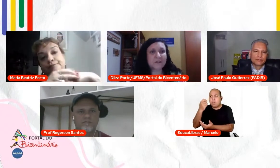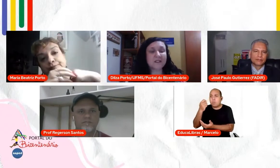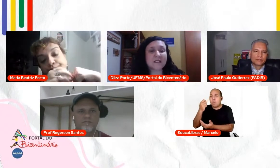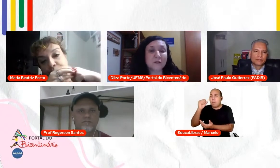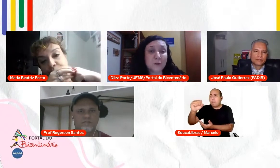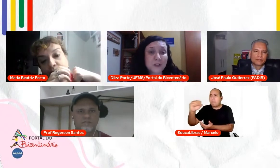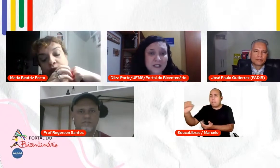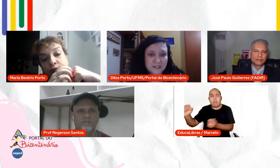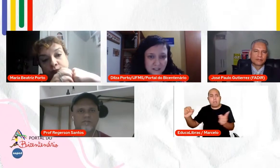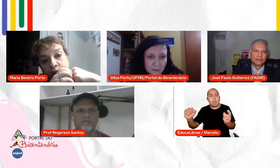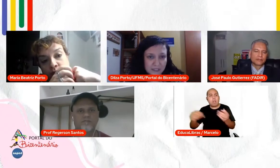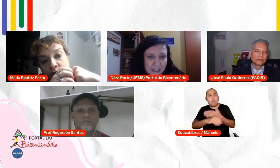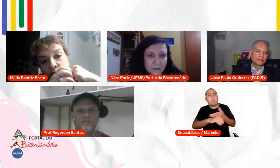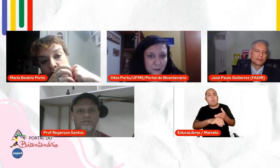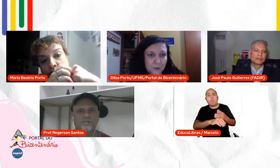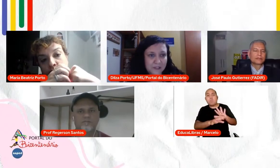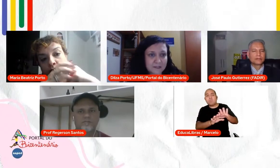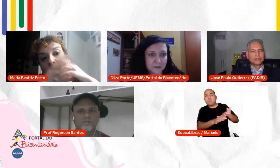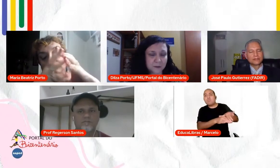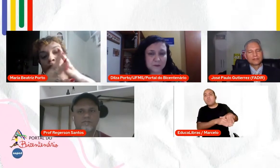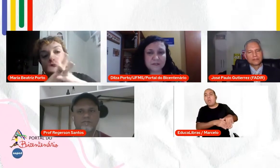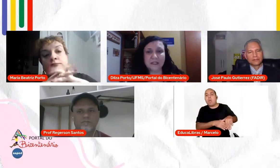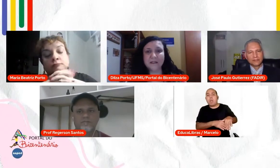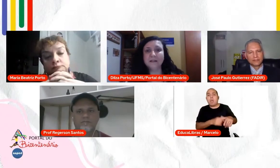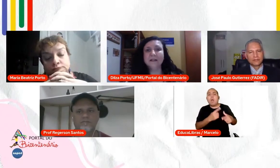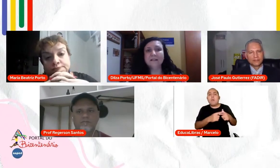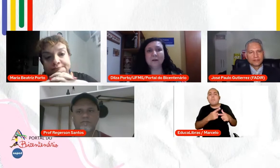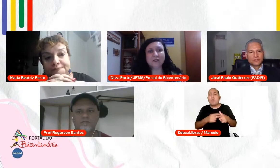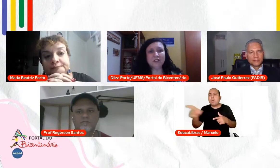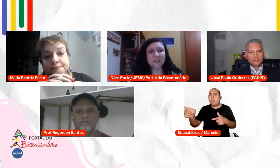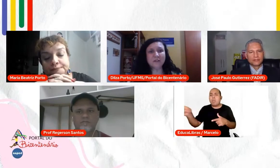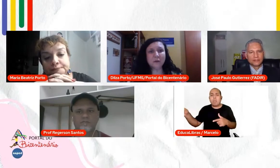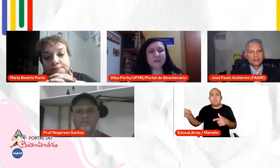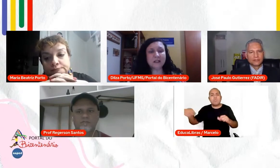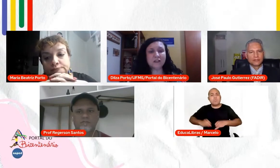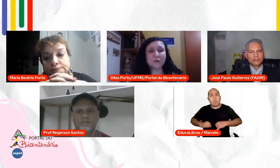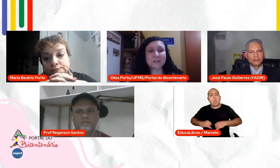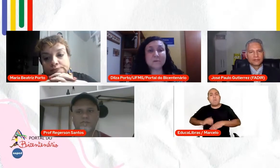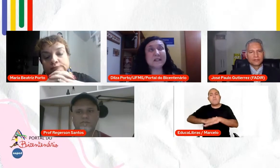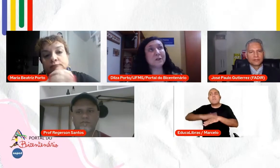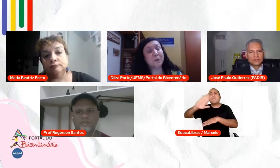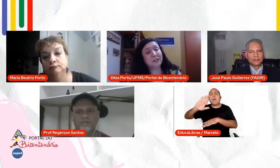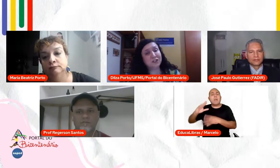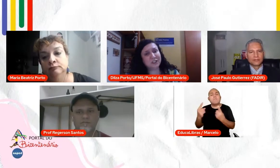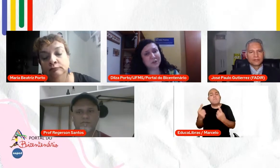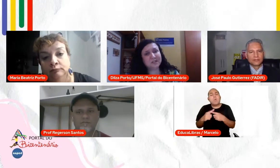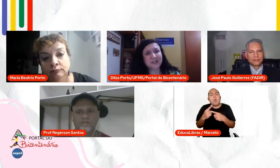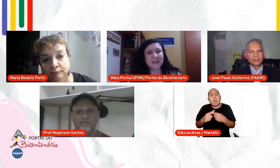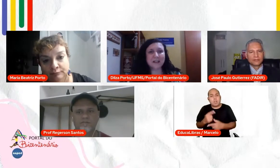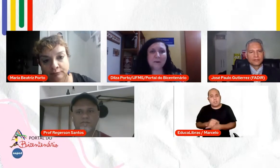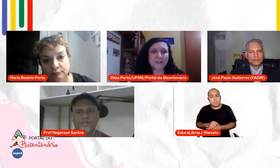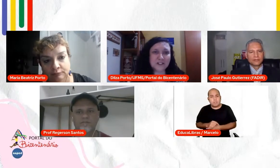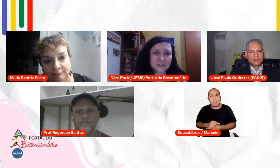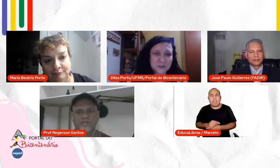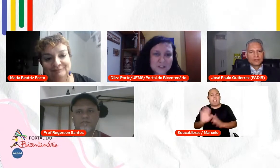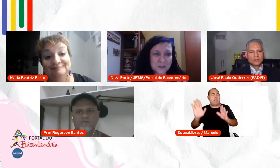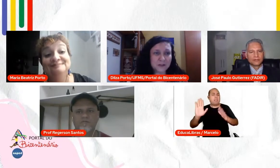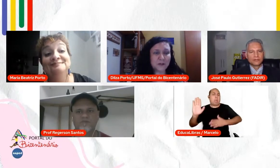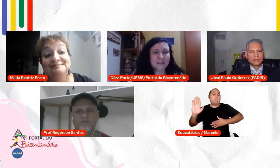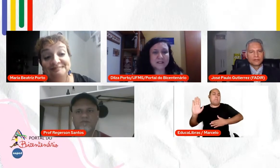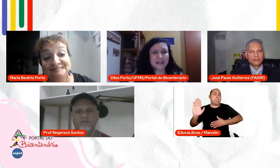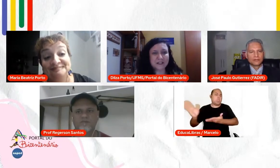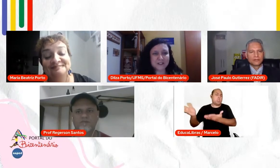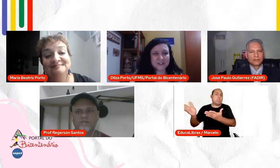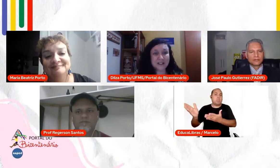social está sendo exterminado no Brasil, né? Então a gente tem que ver uma série de coisas, mas são bandidos, que bandidos?